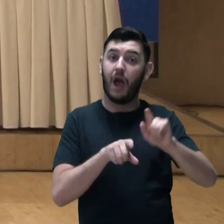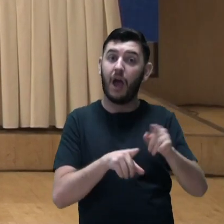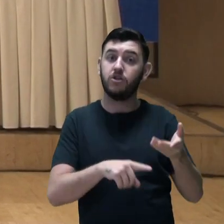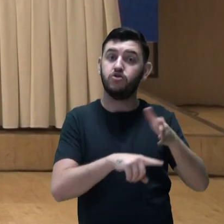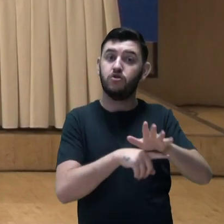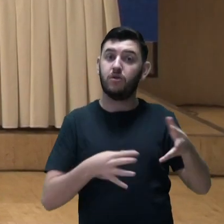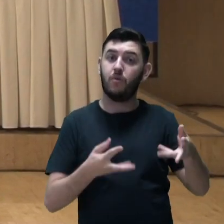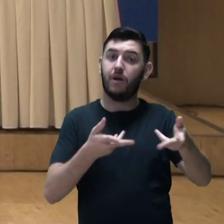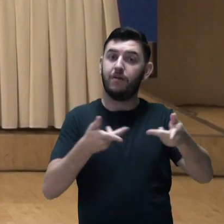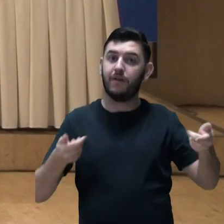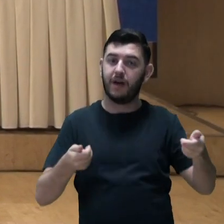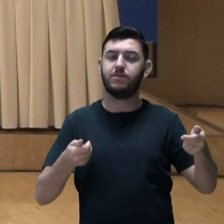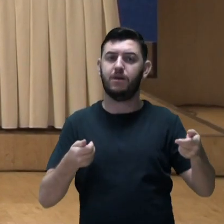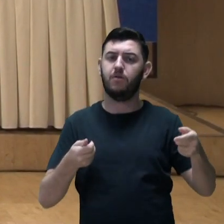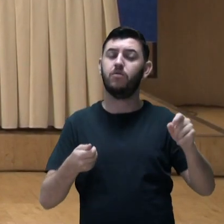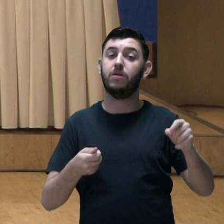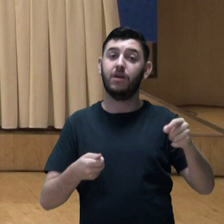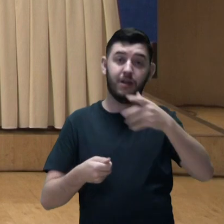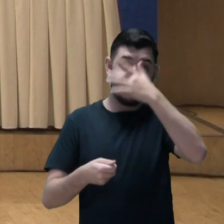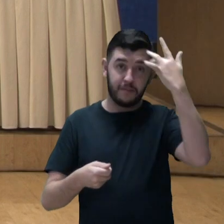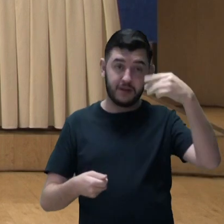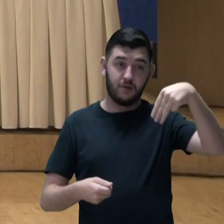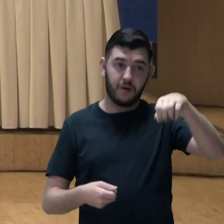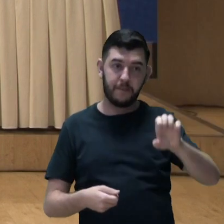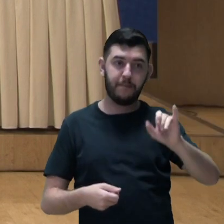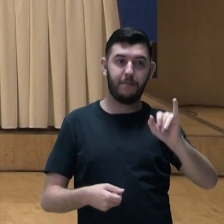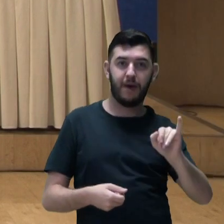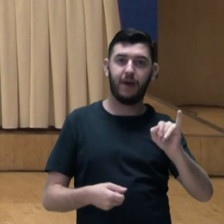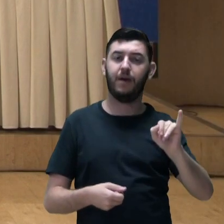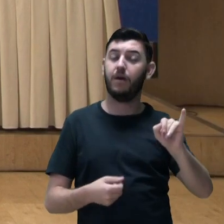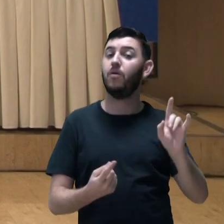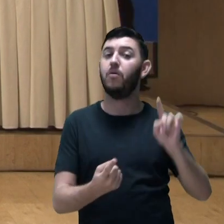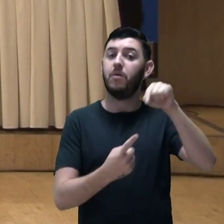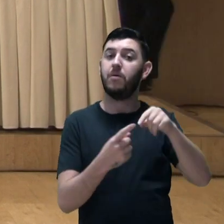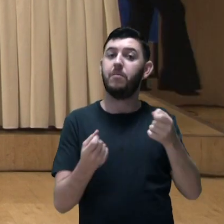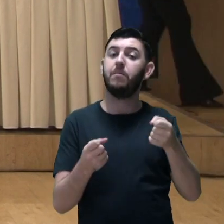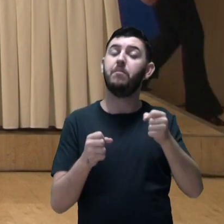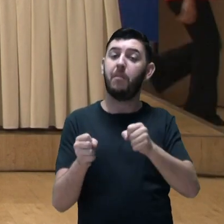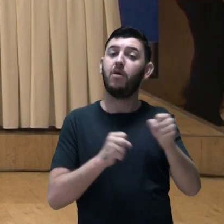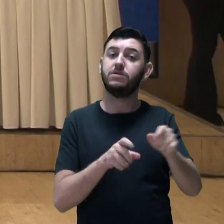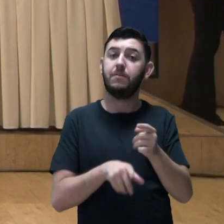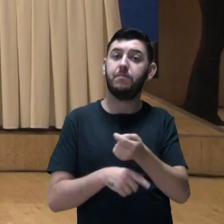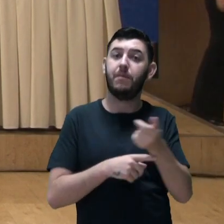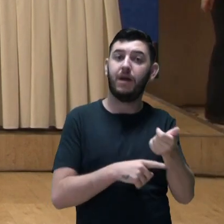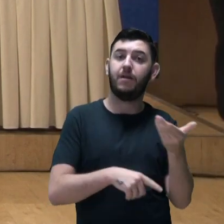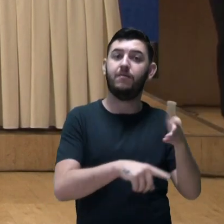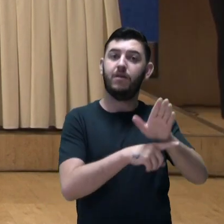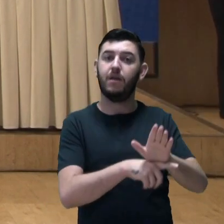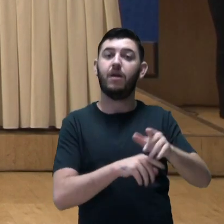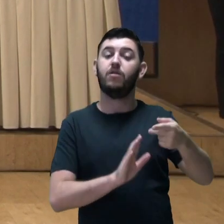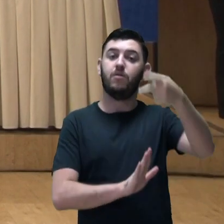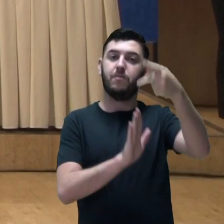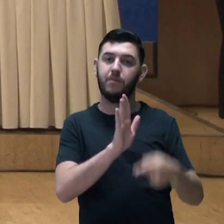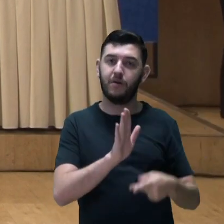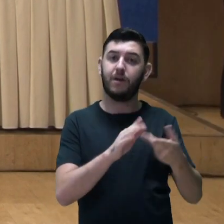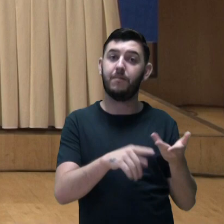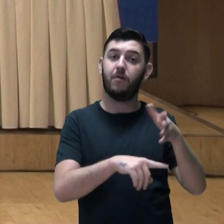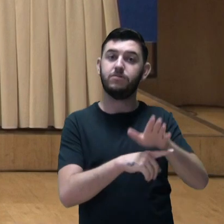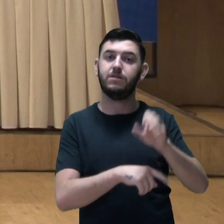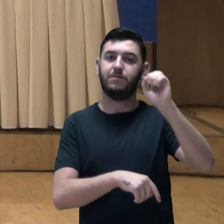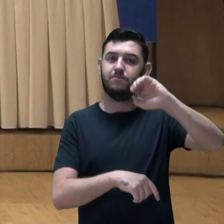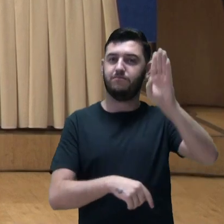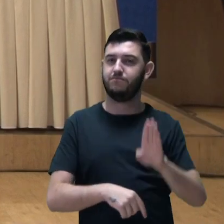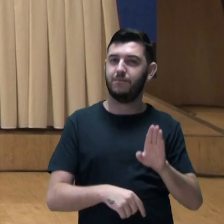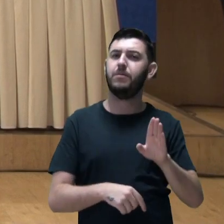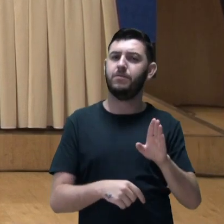de microempreendedor individual voltado a beneficiários do programa Auxílio Brasil. A iniciativa